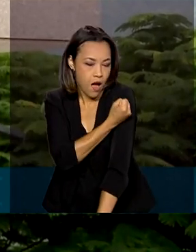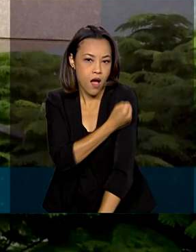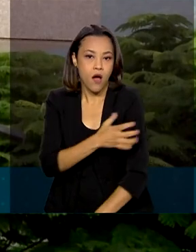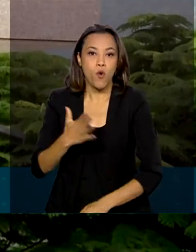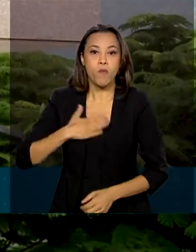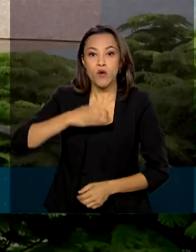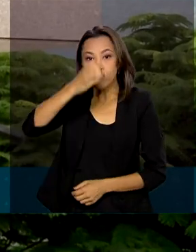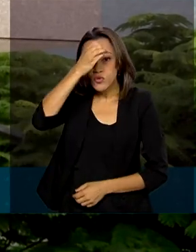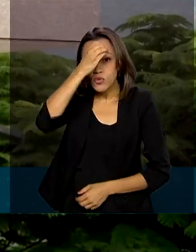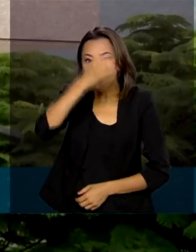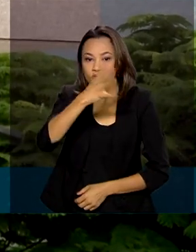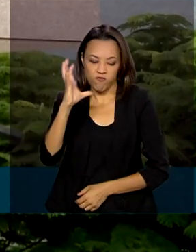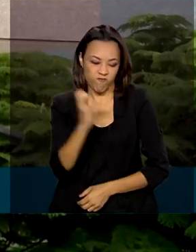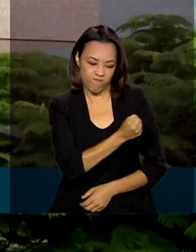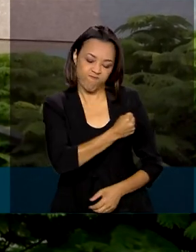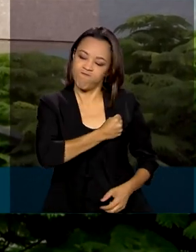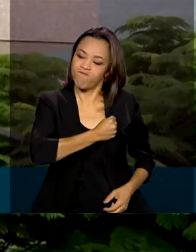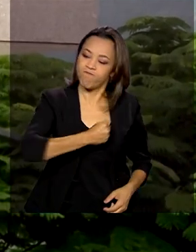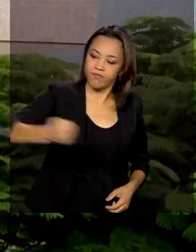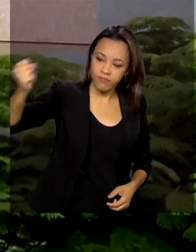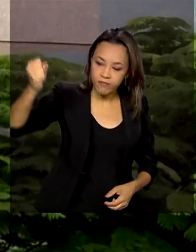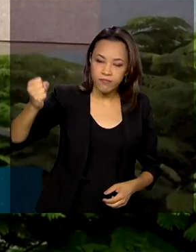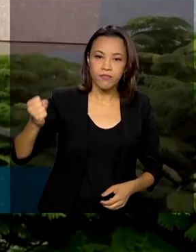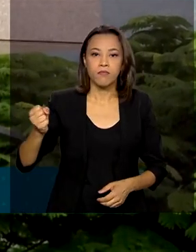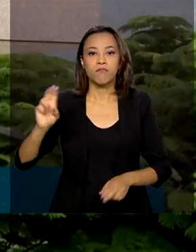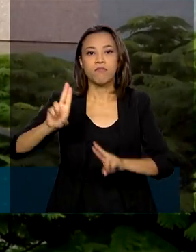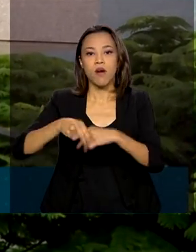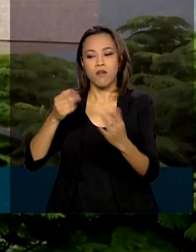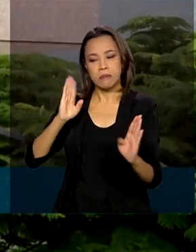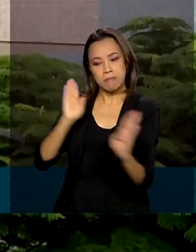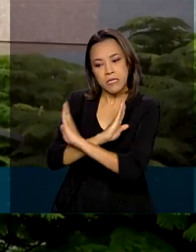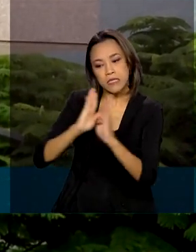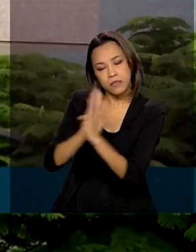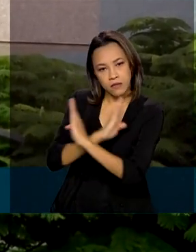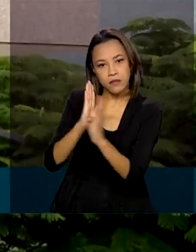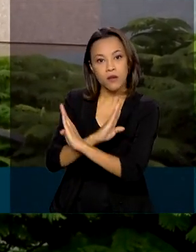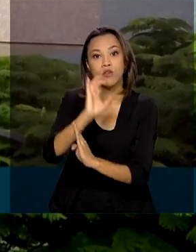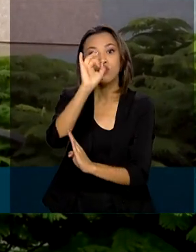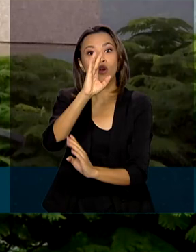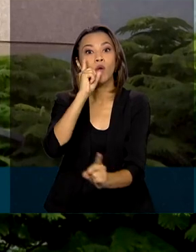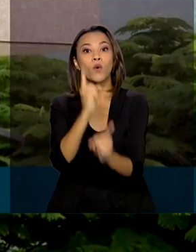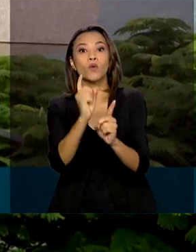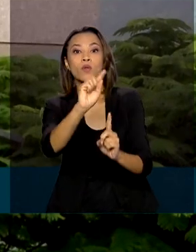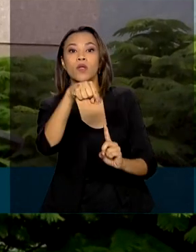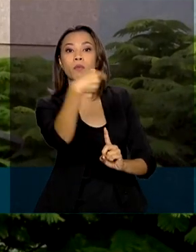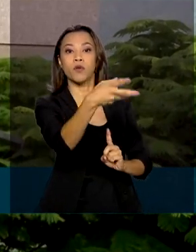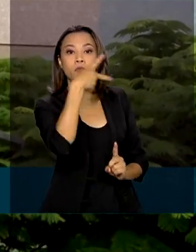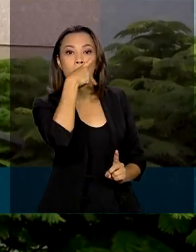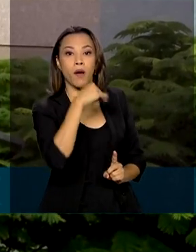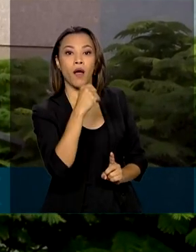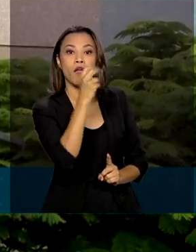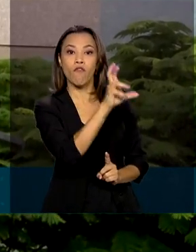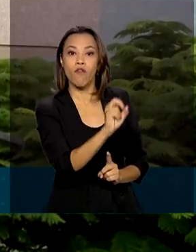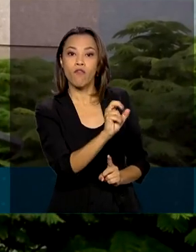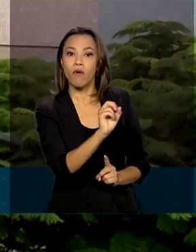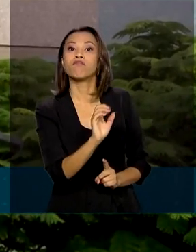doado por causa da perseguição e só voltou a encontrar o meu pai e a minha avó